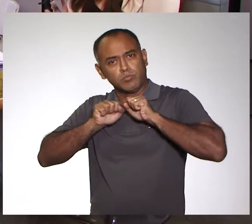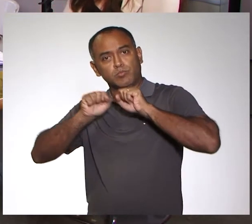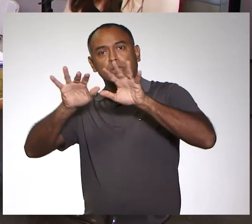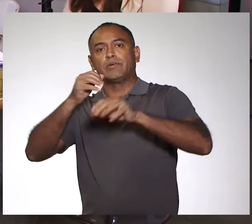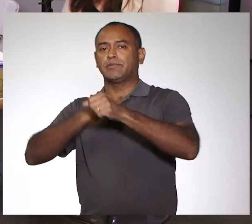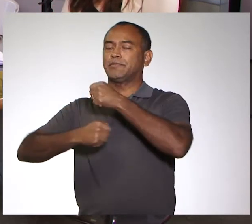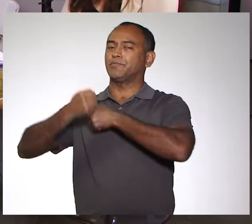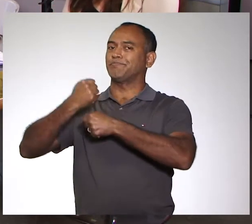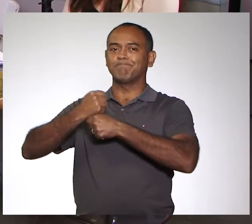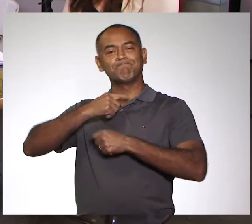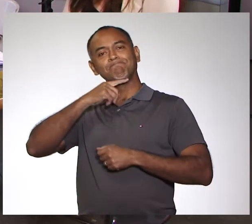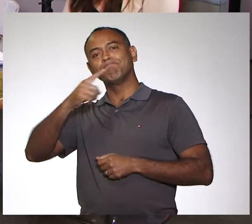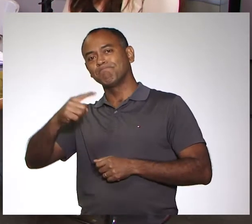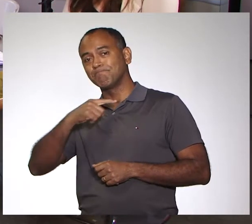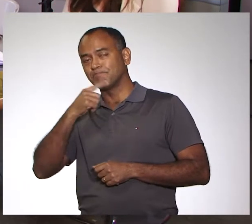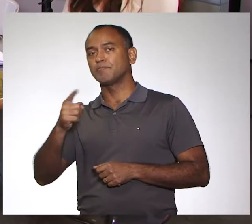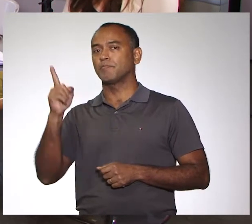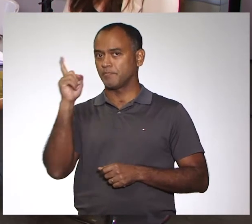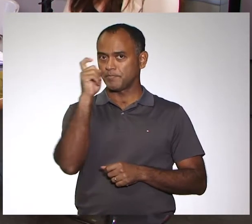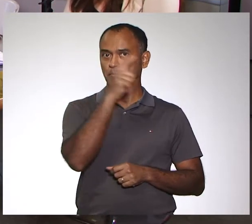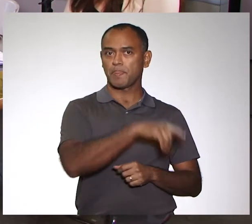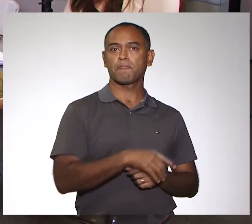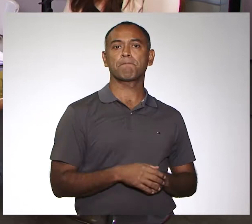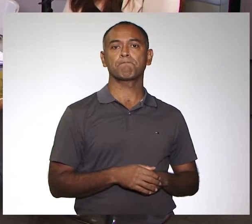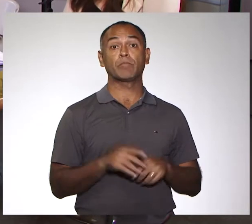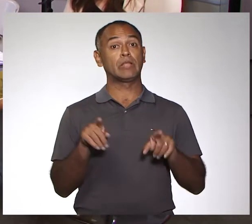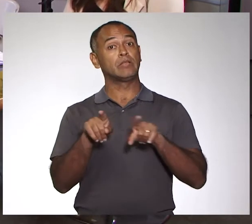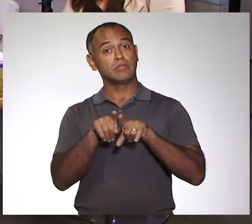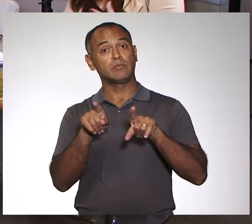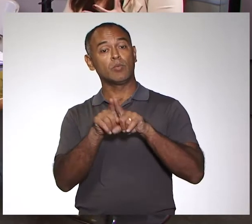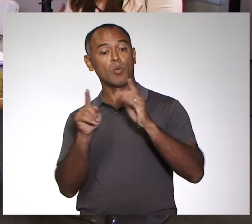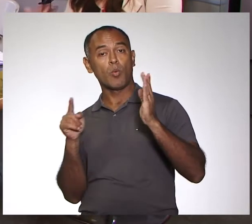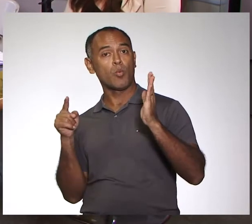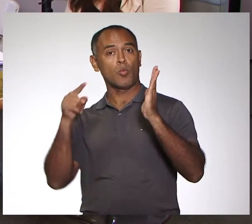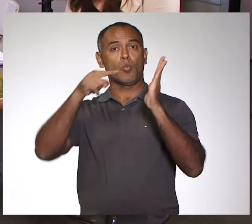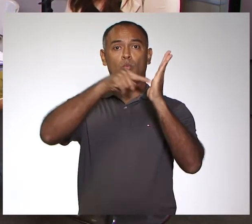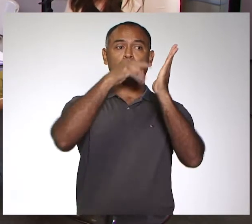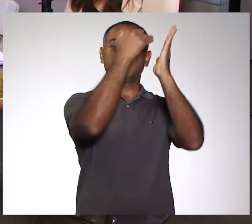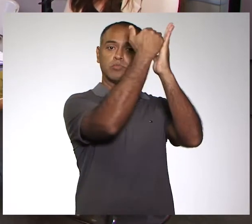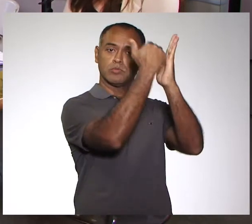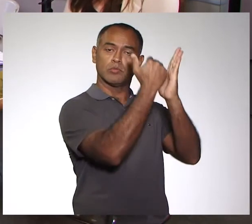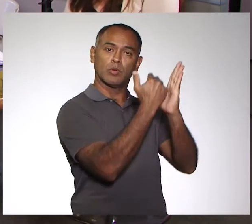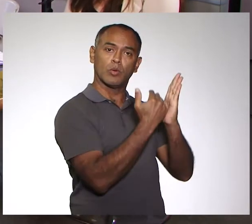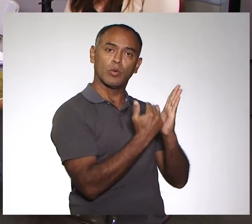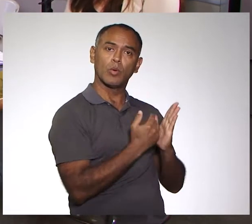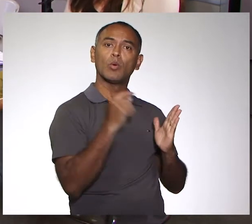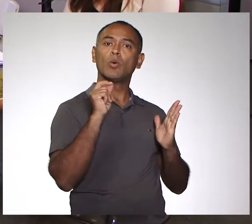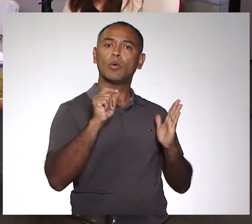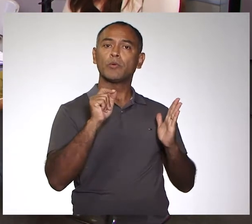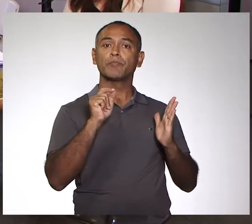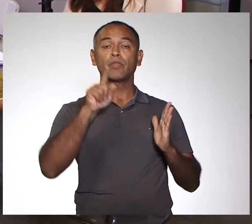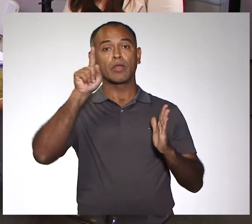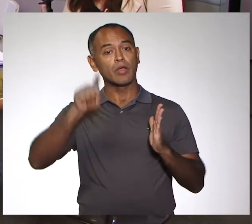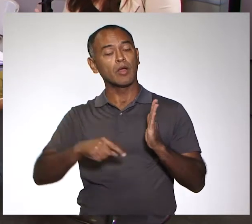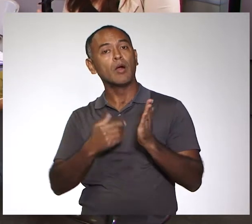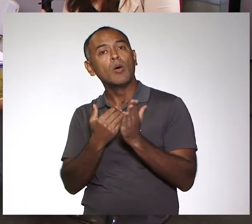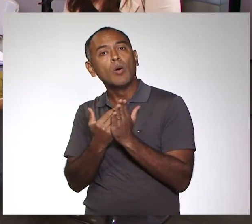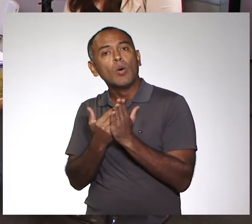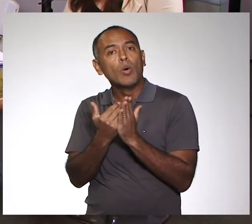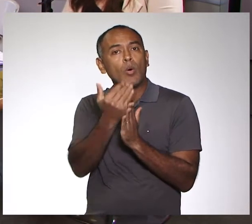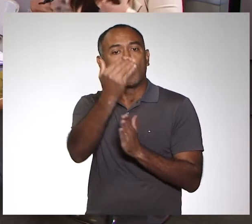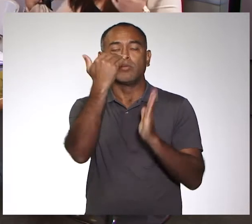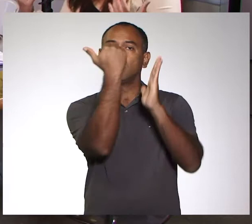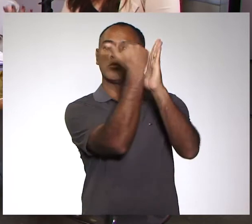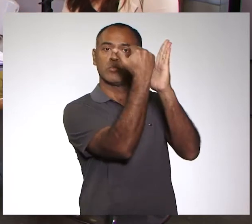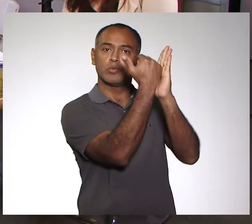E o objetivo também do nosso programa é o quê? Durante a nossa criação, foi criar um programa